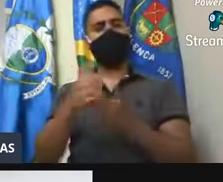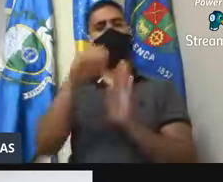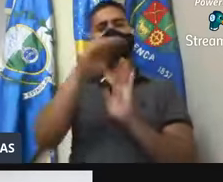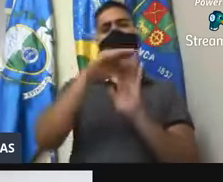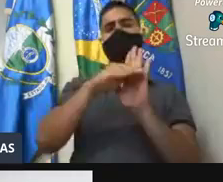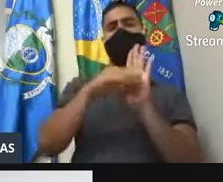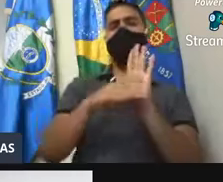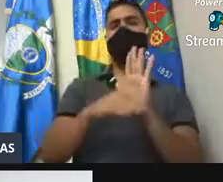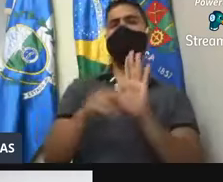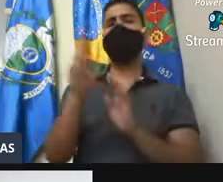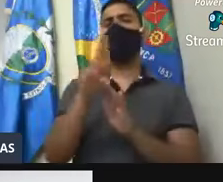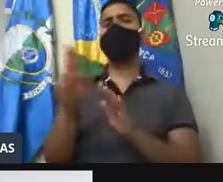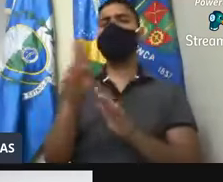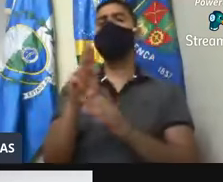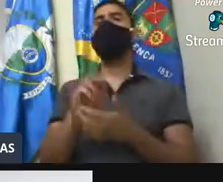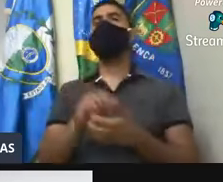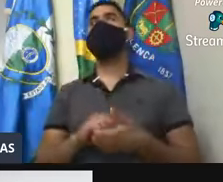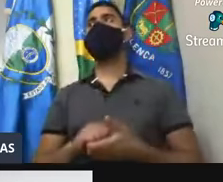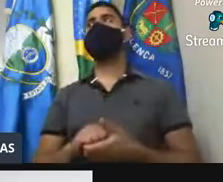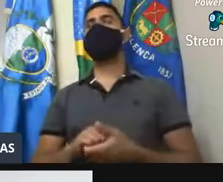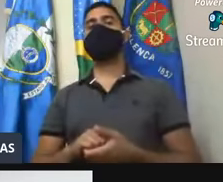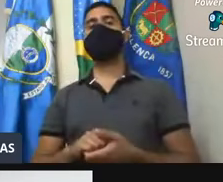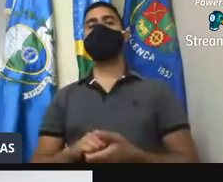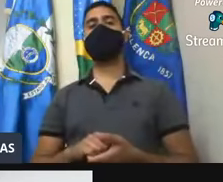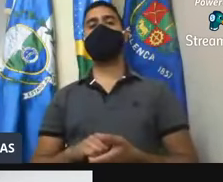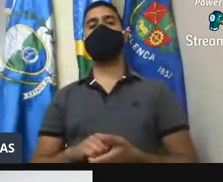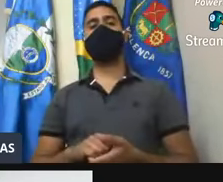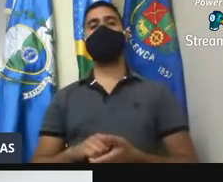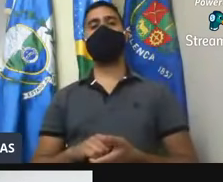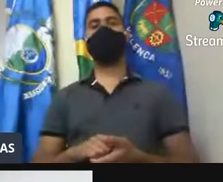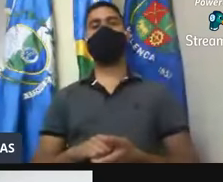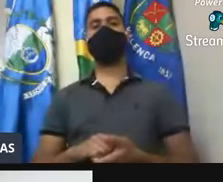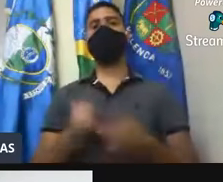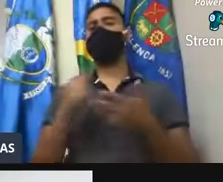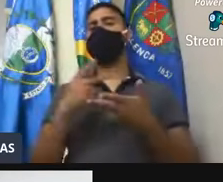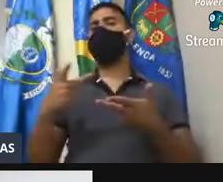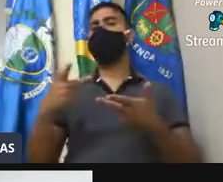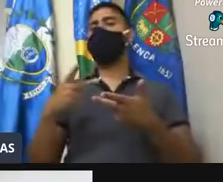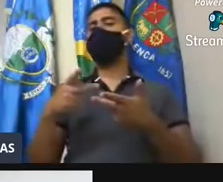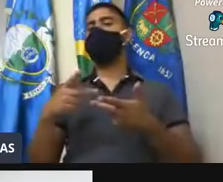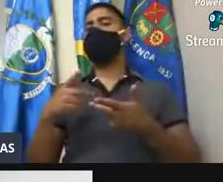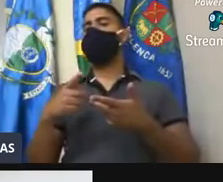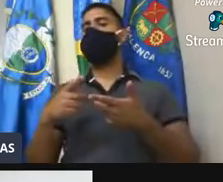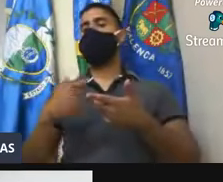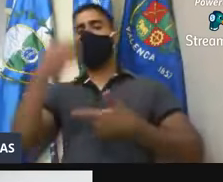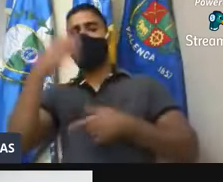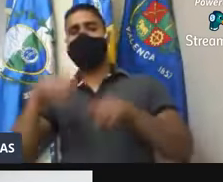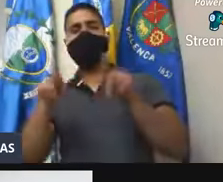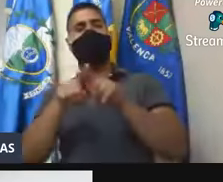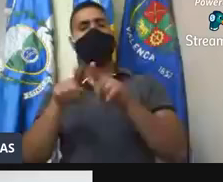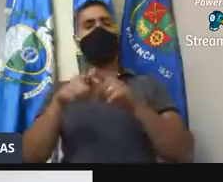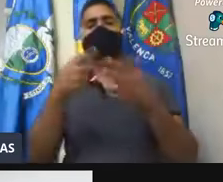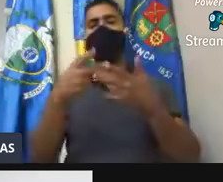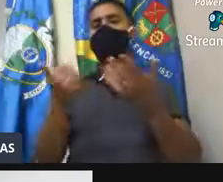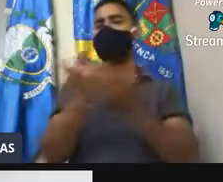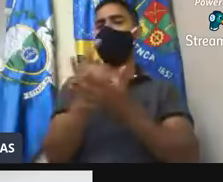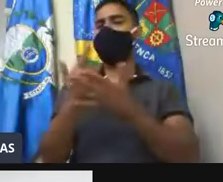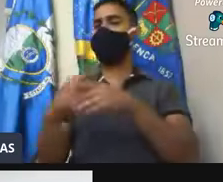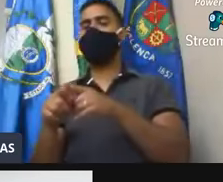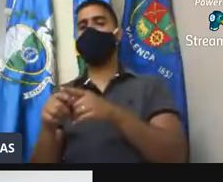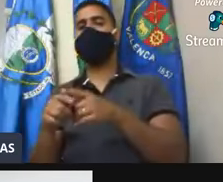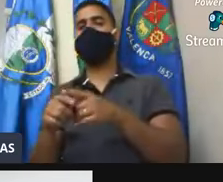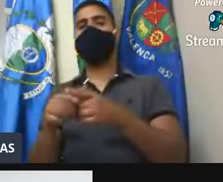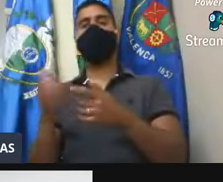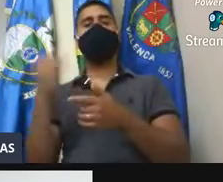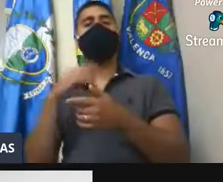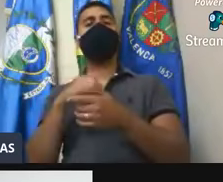gastos, avaliação mercadológica dos imóveis, termos, aditamentos e renovação dos demais